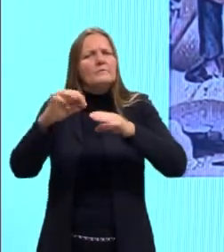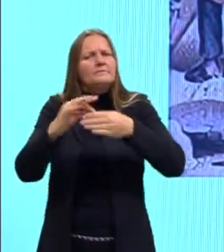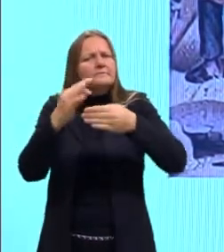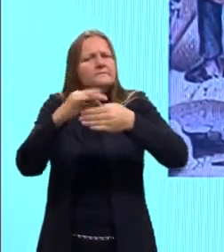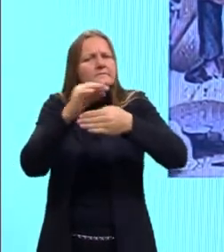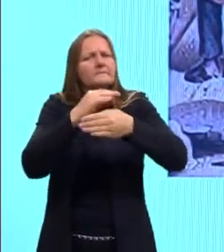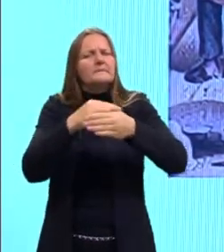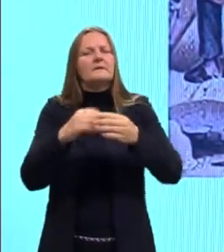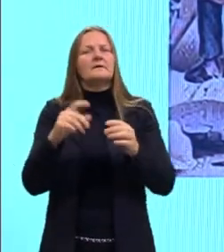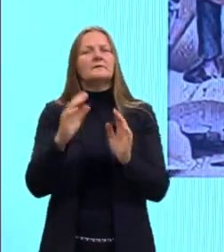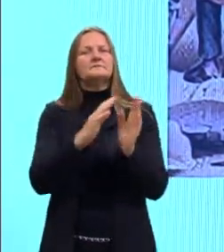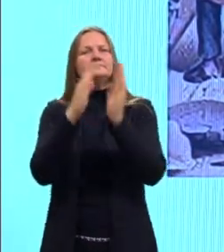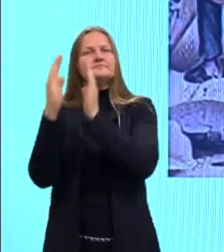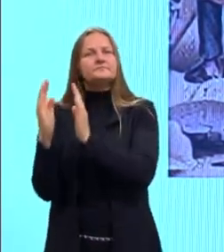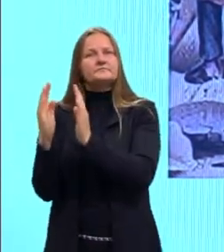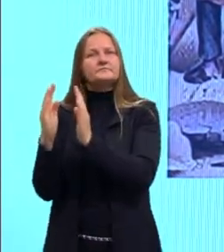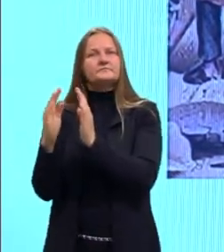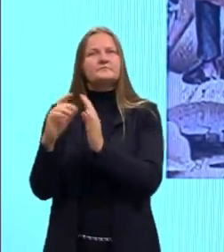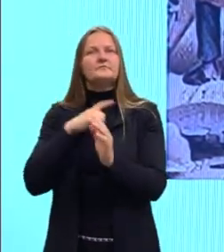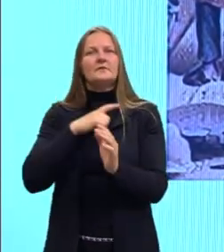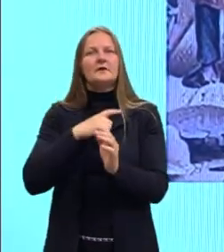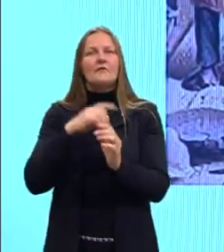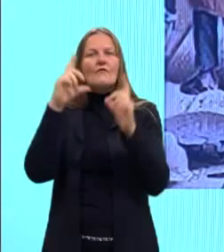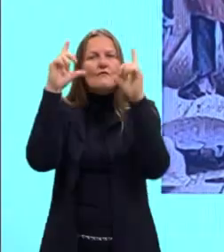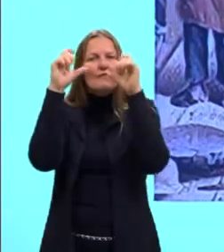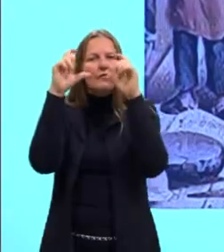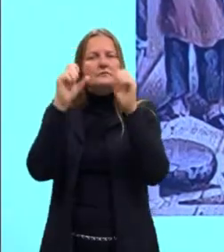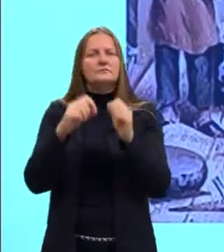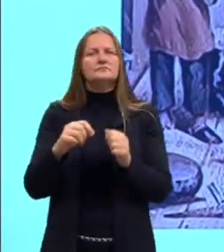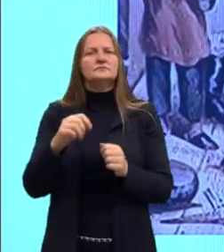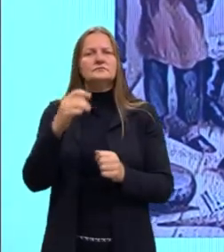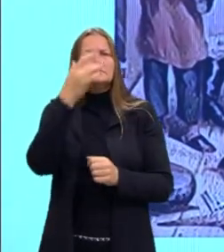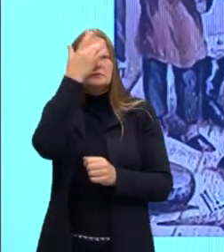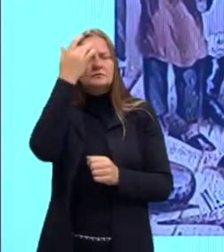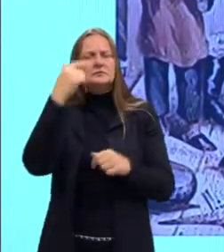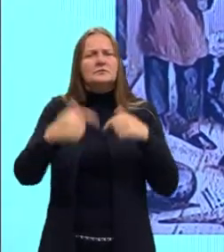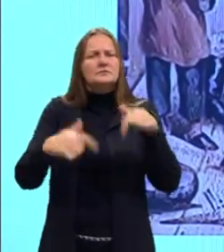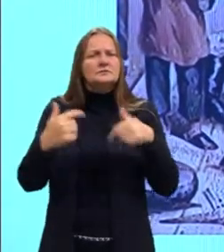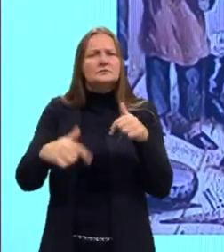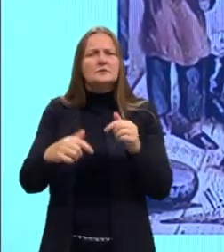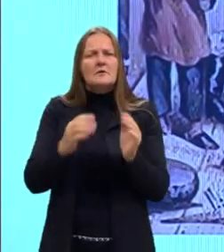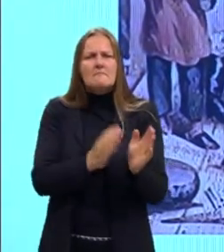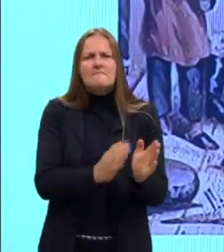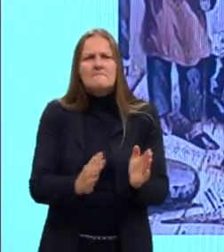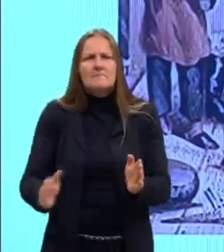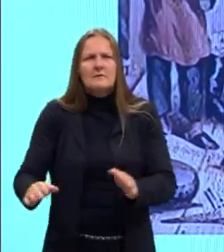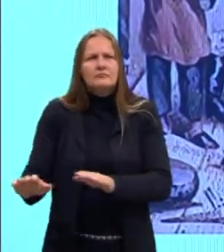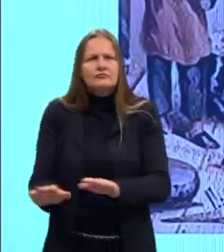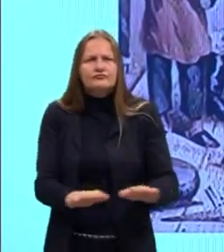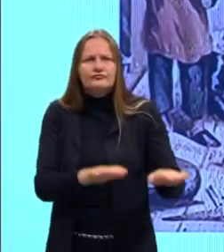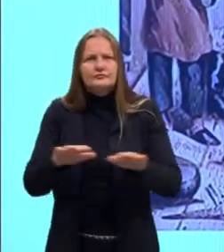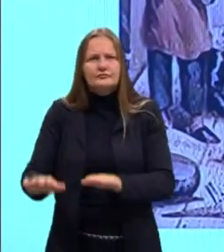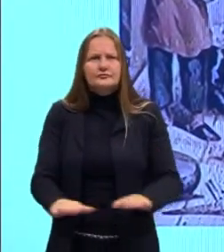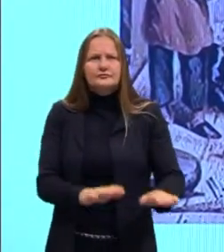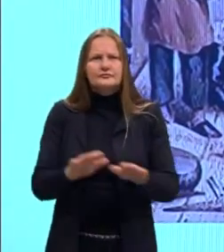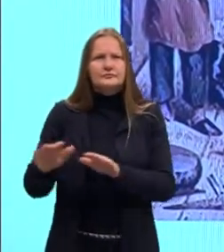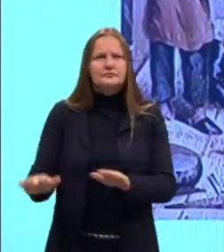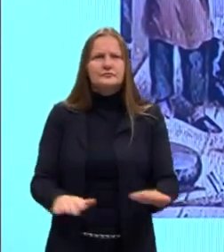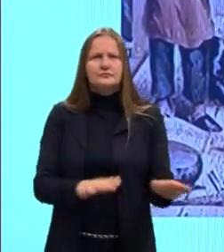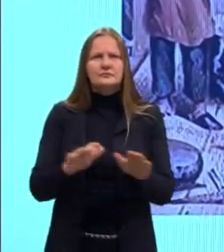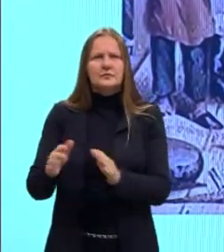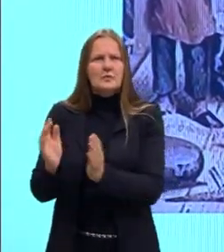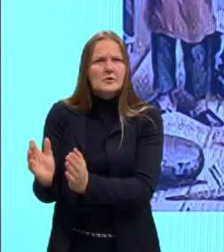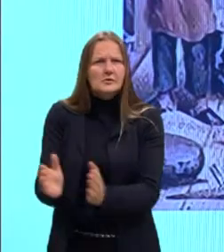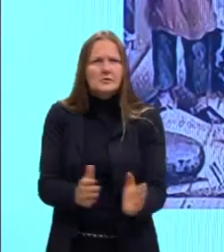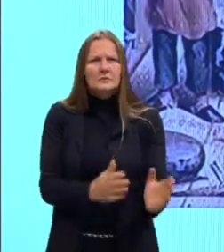certo? E já do lado aqui, tu tem uma foto, né? De homens aí numa linha de montagem, então, eles estão ali, possivelmente,